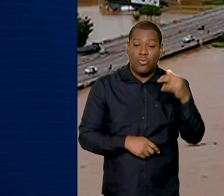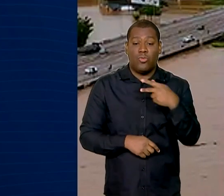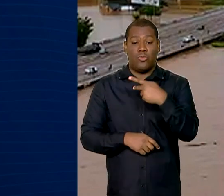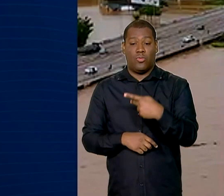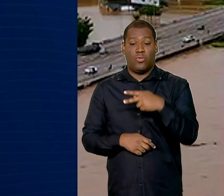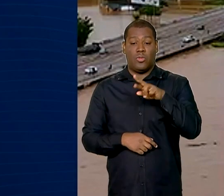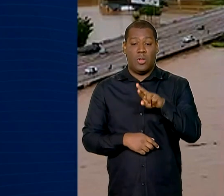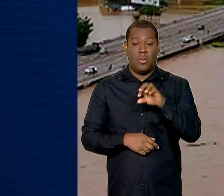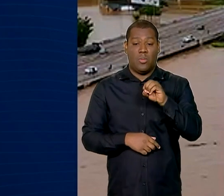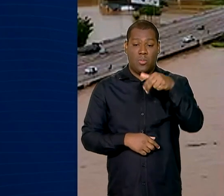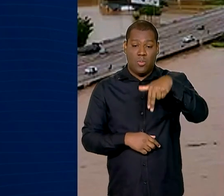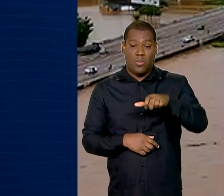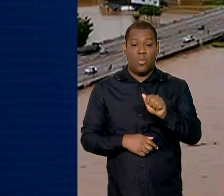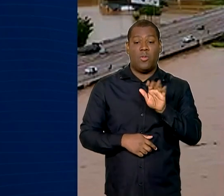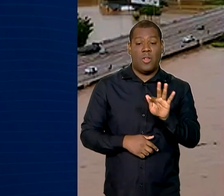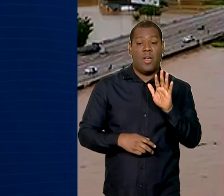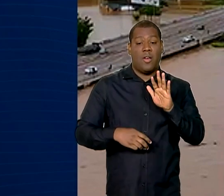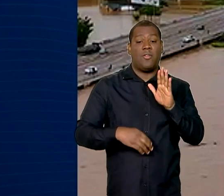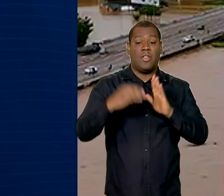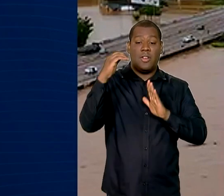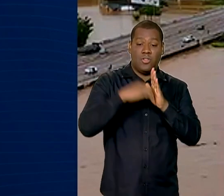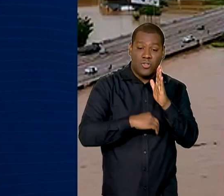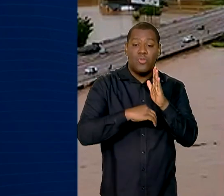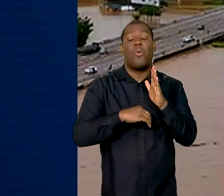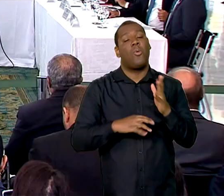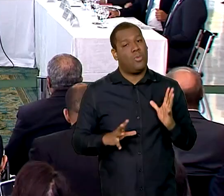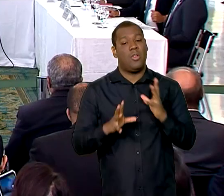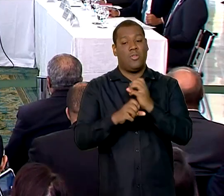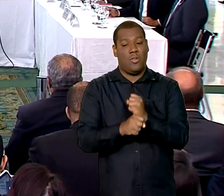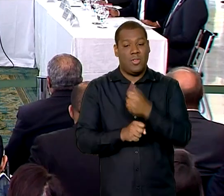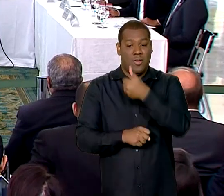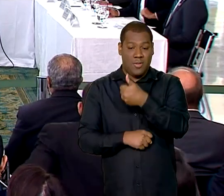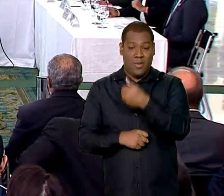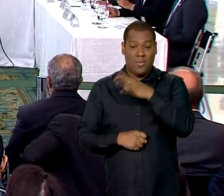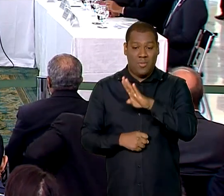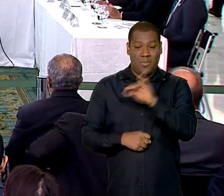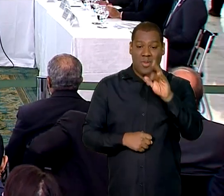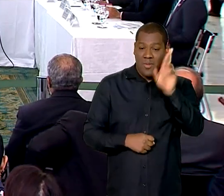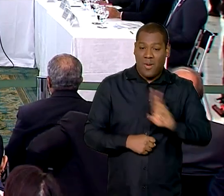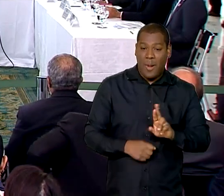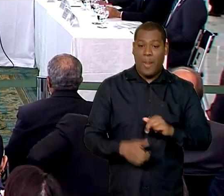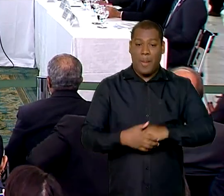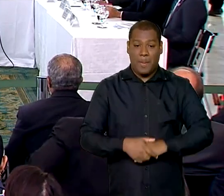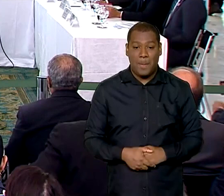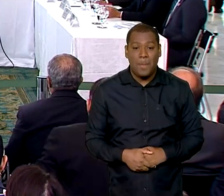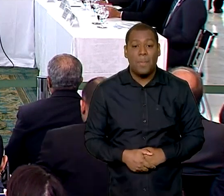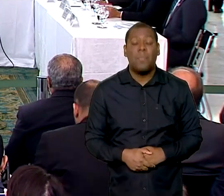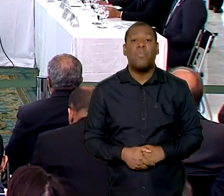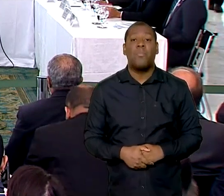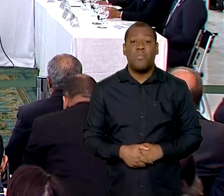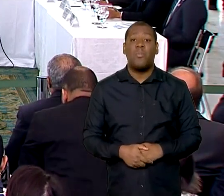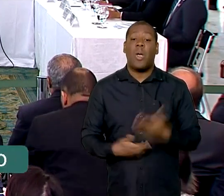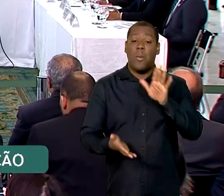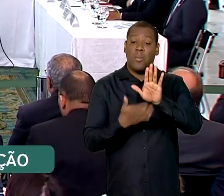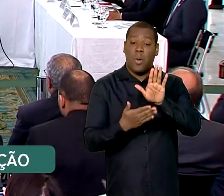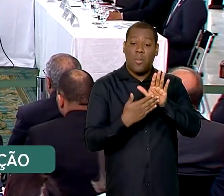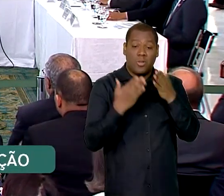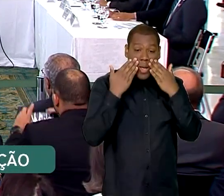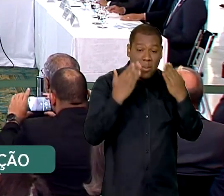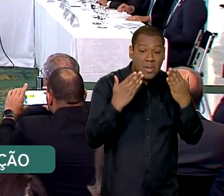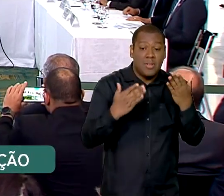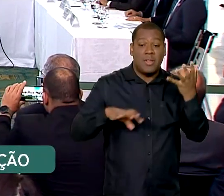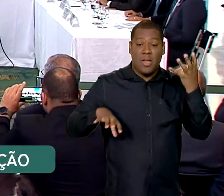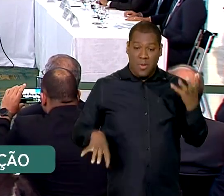Pronamp que somam 1 bilhão de reais. A medida provisória foi encaminhada ao Congresso Nacional